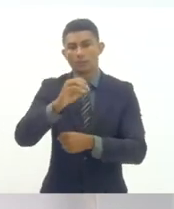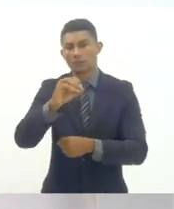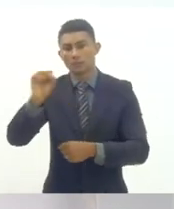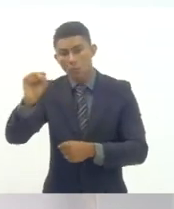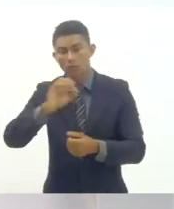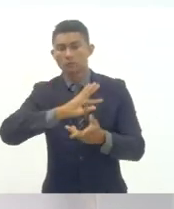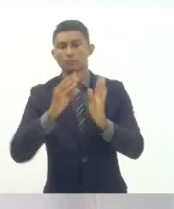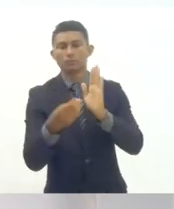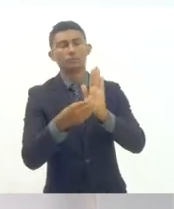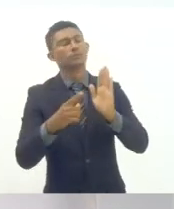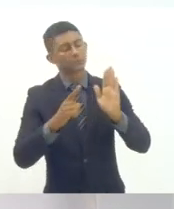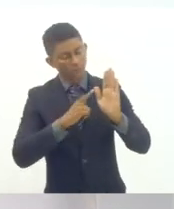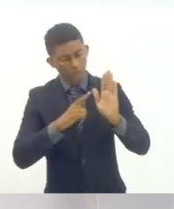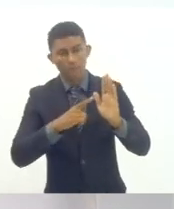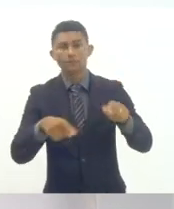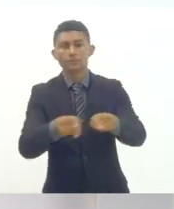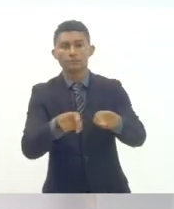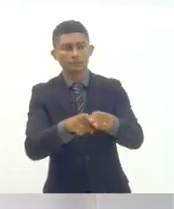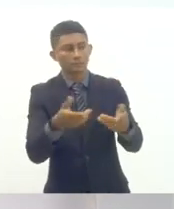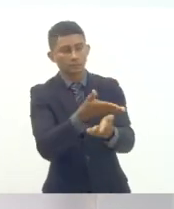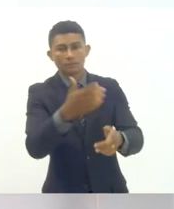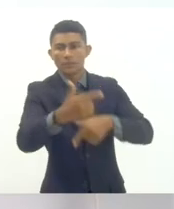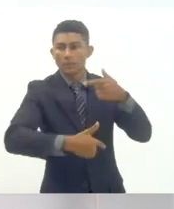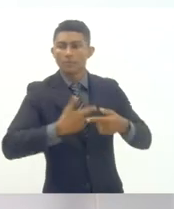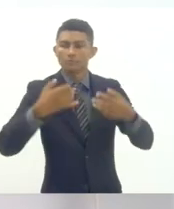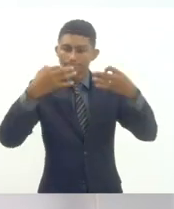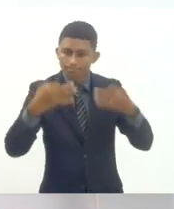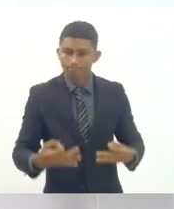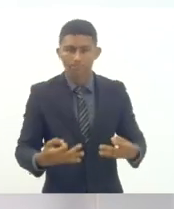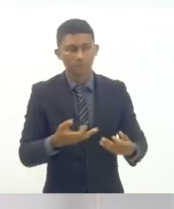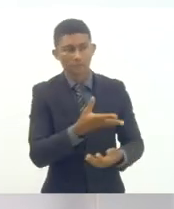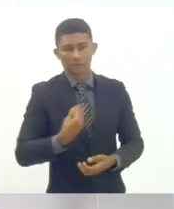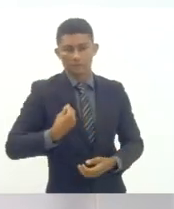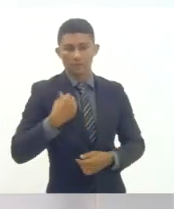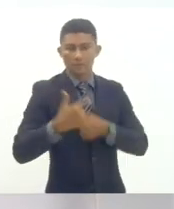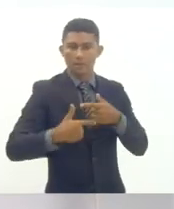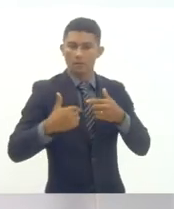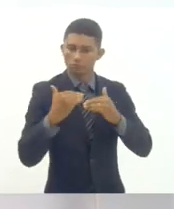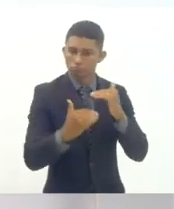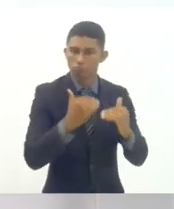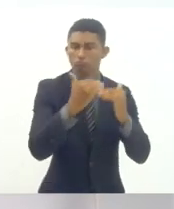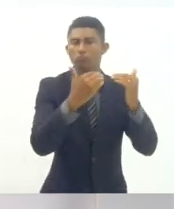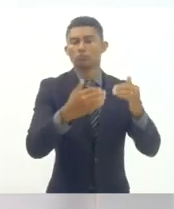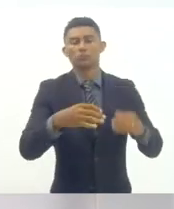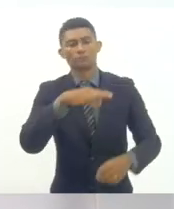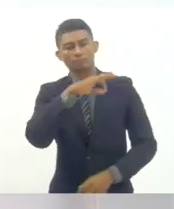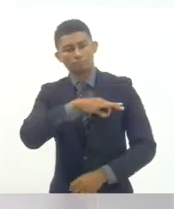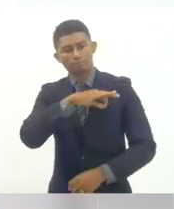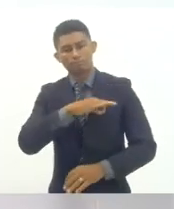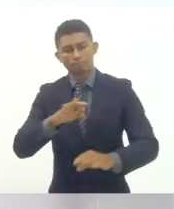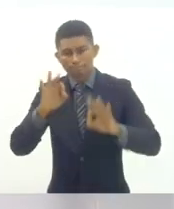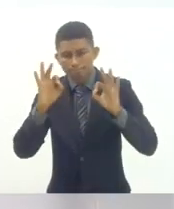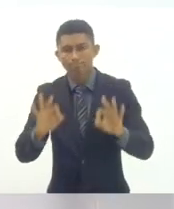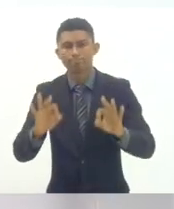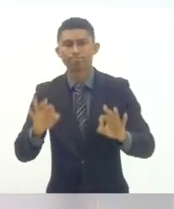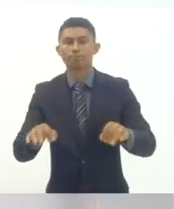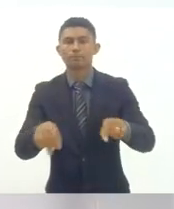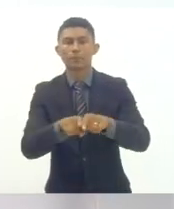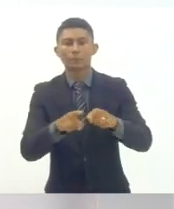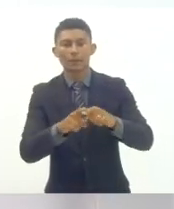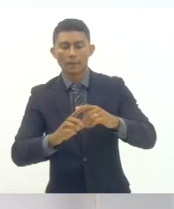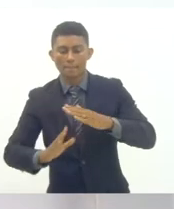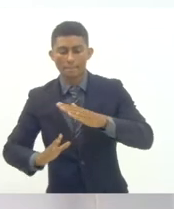garantia de condições de trabalho progressão de planos de carreira e remuneração com fixação dos prazos aos